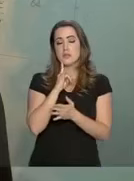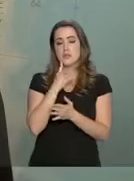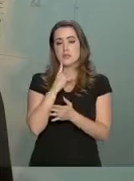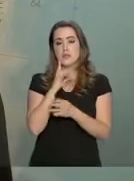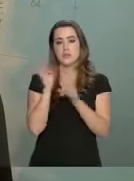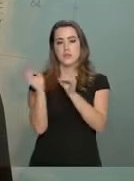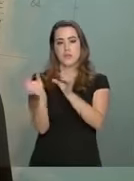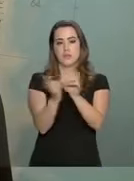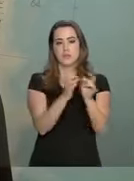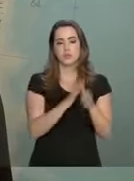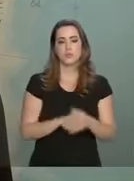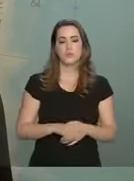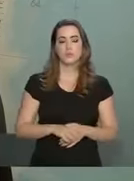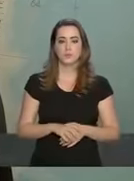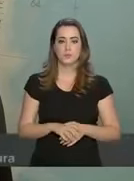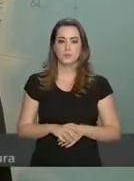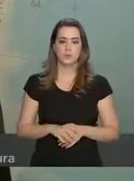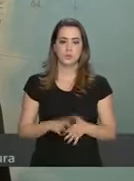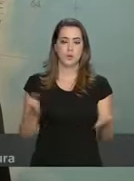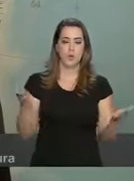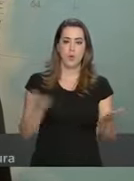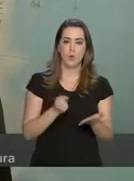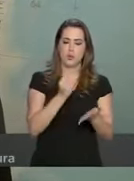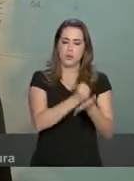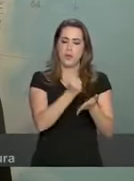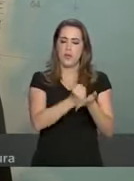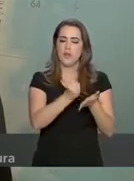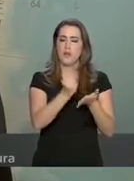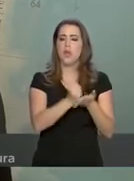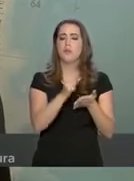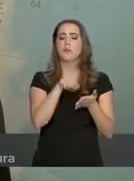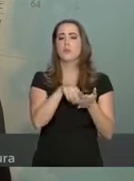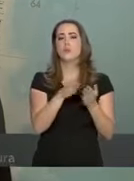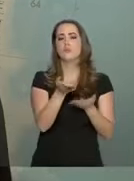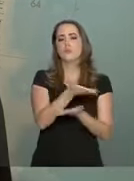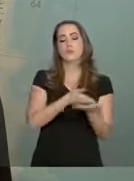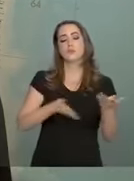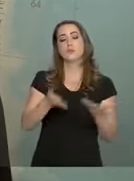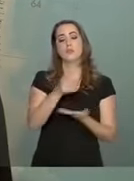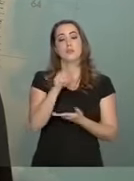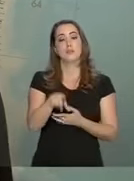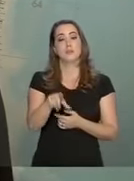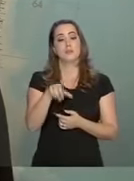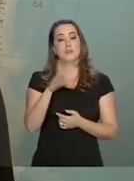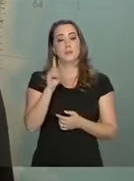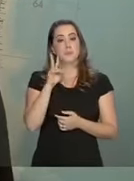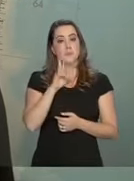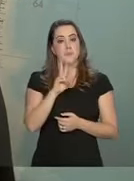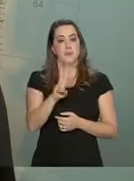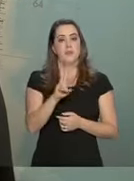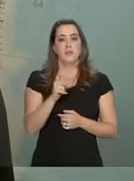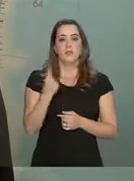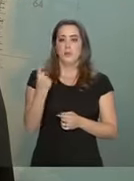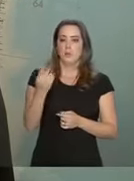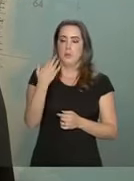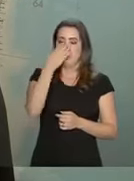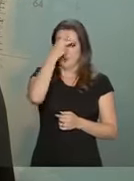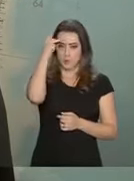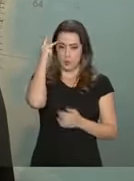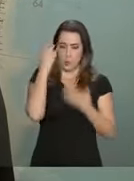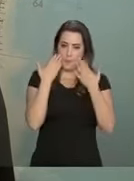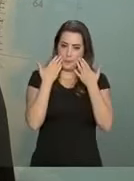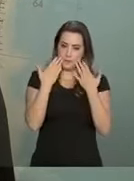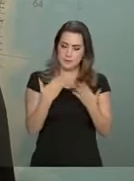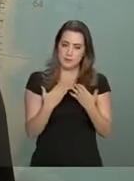vendida. Atualmente o fluxo de registro de produtos é definido como o estabelecimento apresenta a